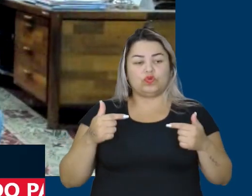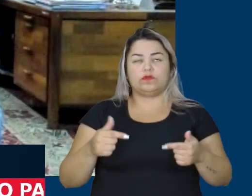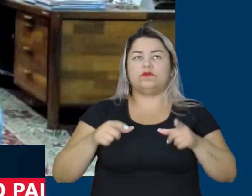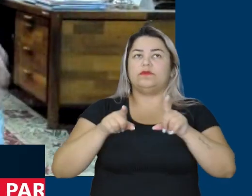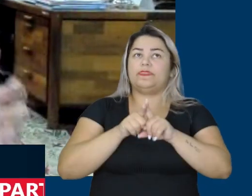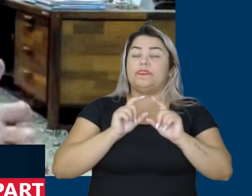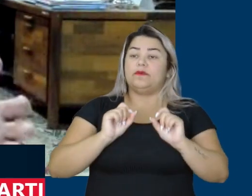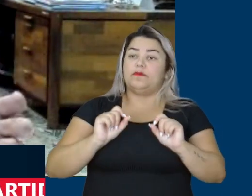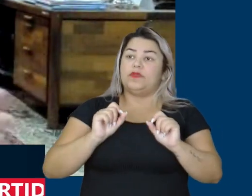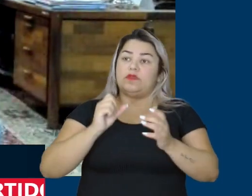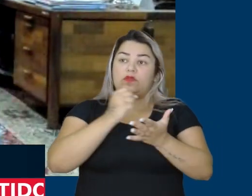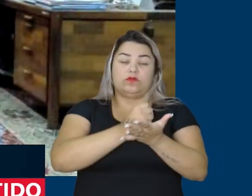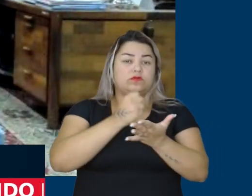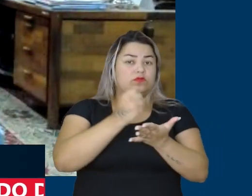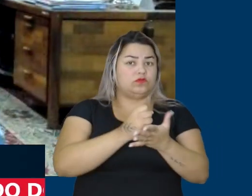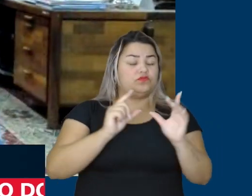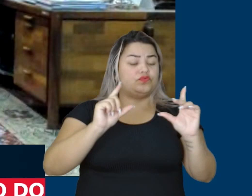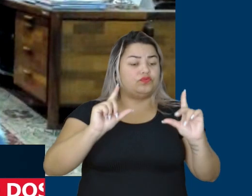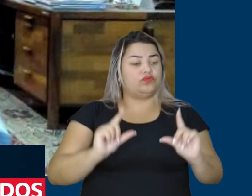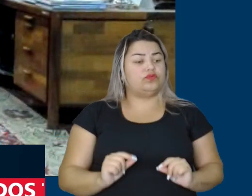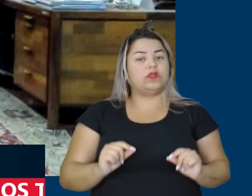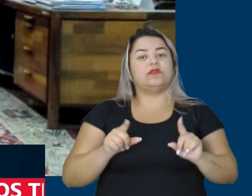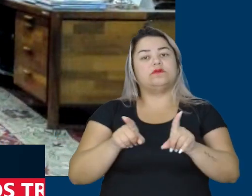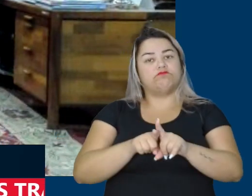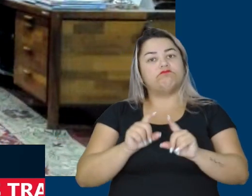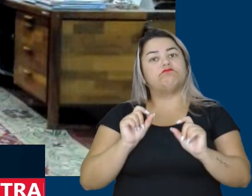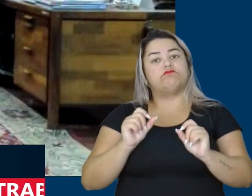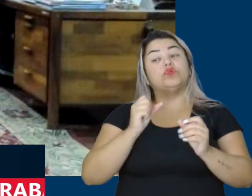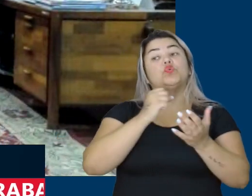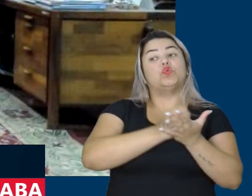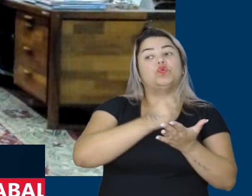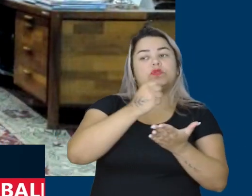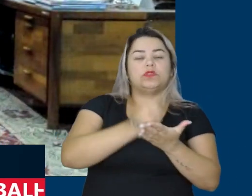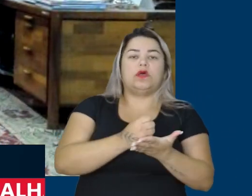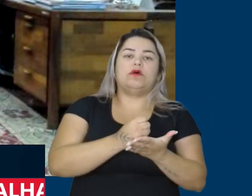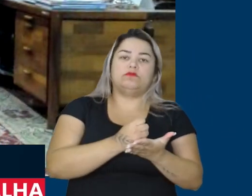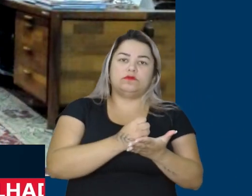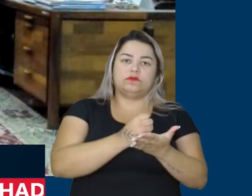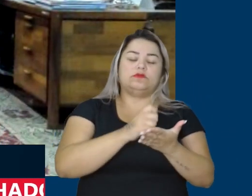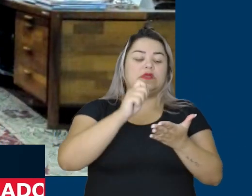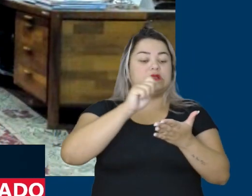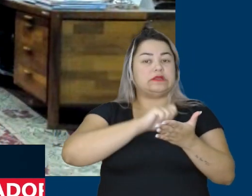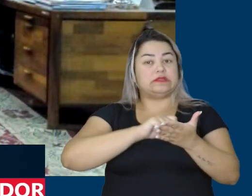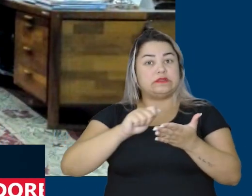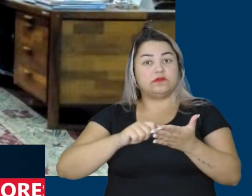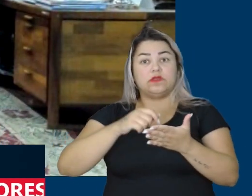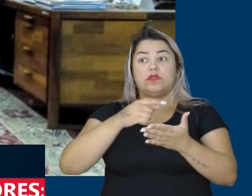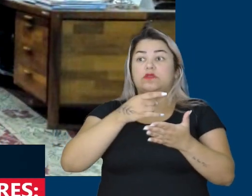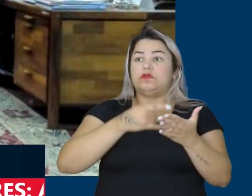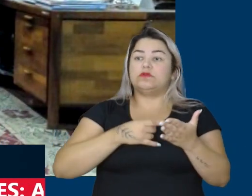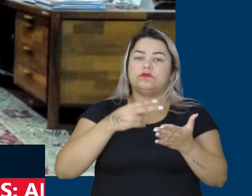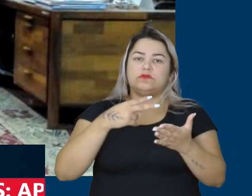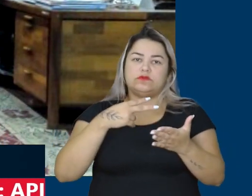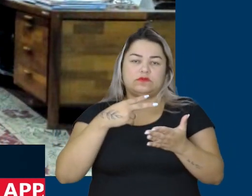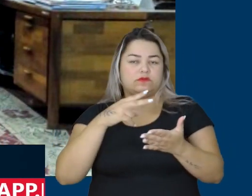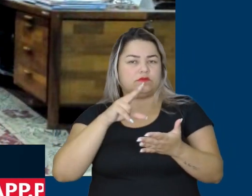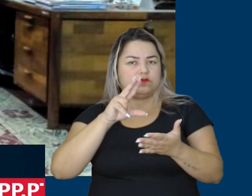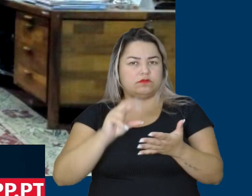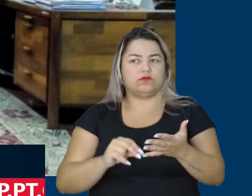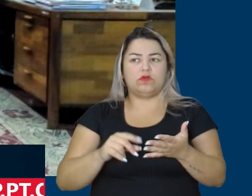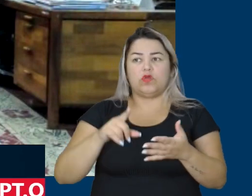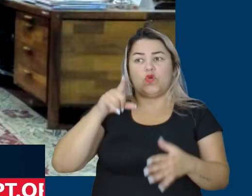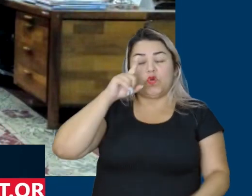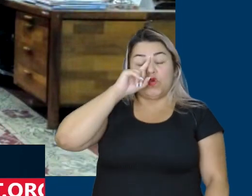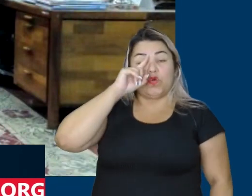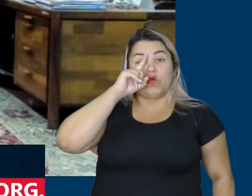de curta duração, esse contrato formal, carteira assinada, não colocará em risco o